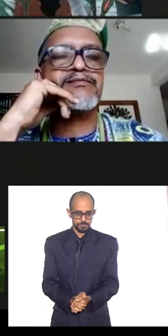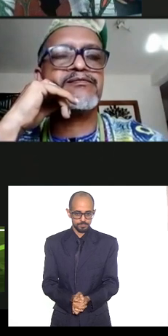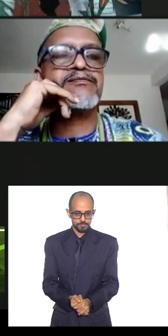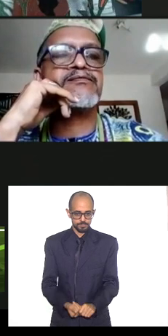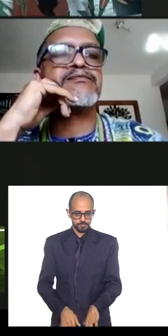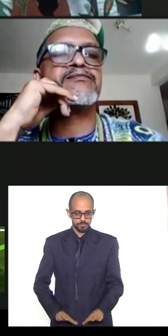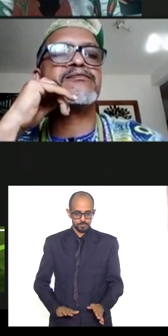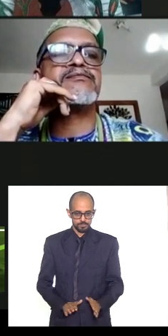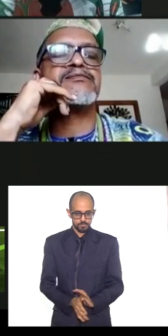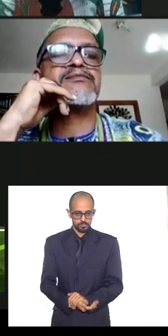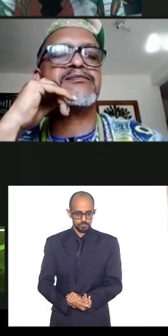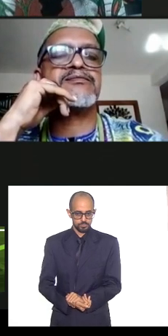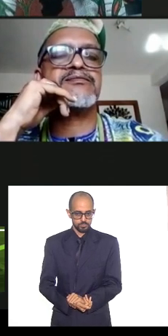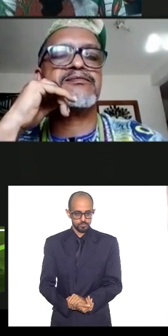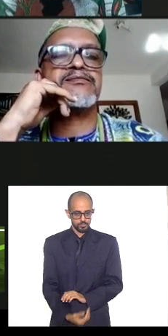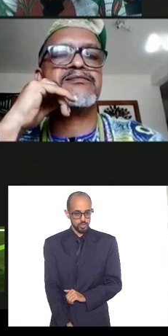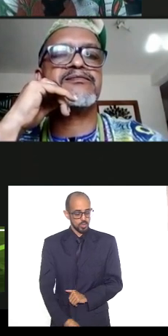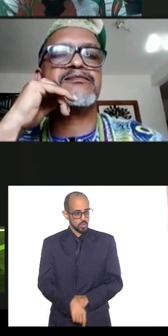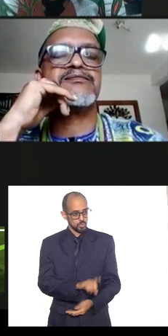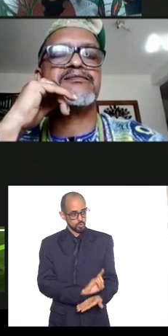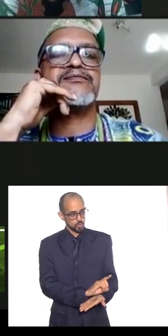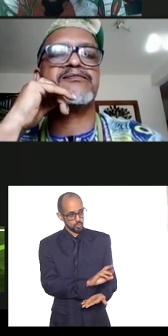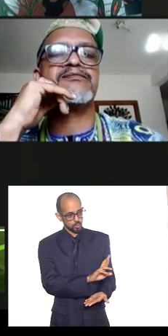doutor Jairo Pereira